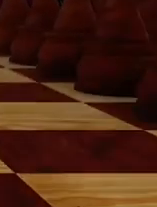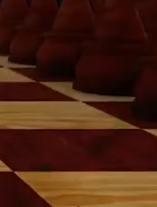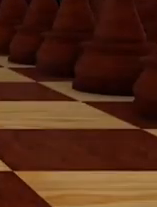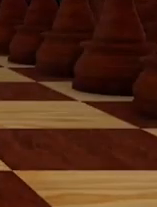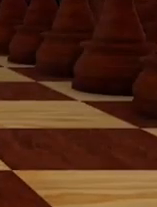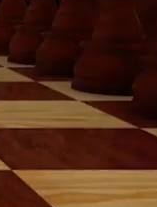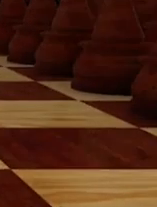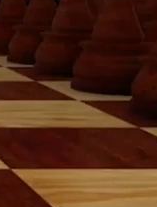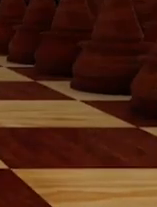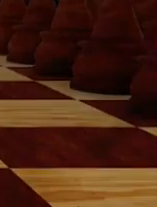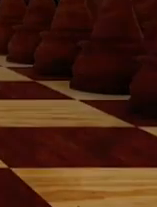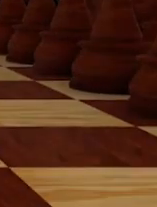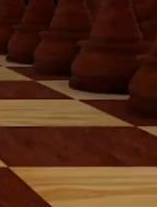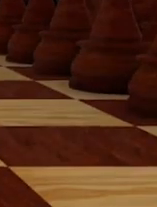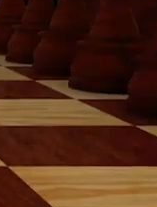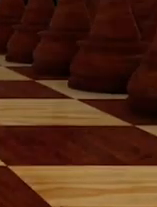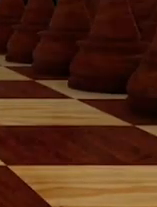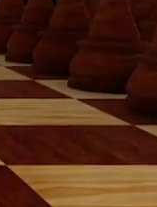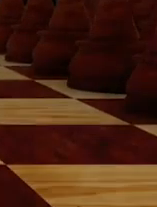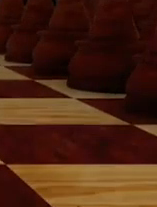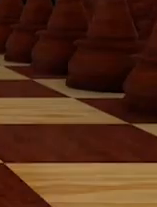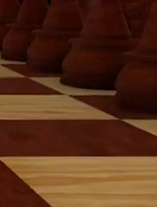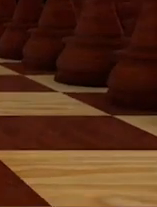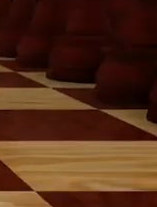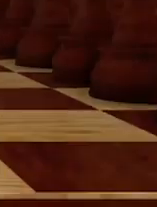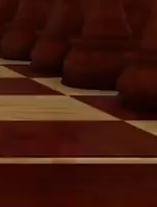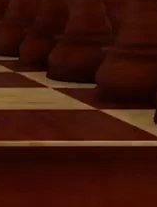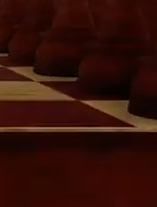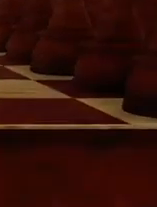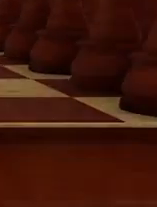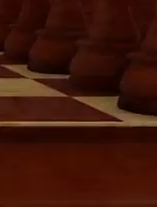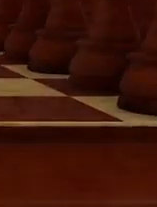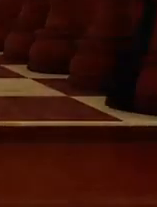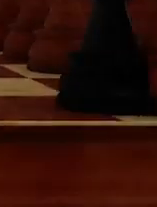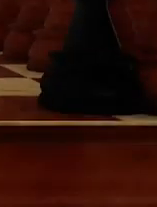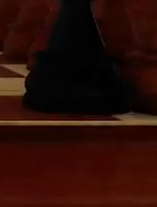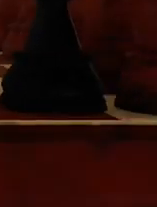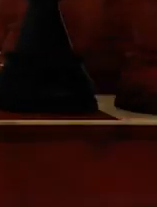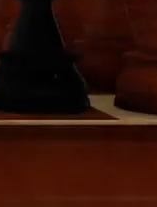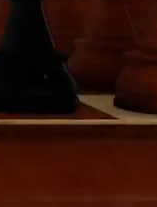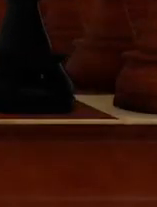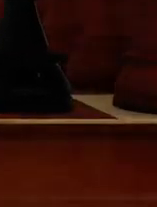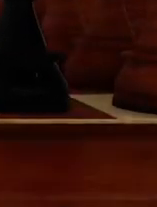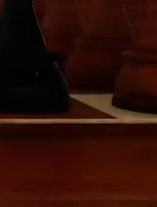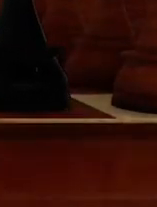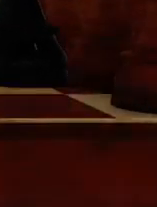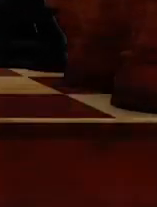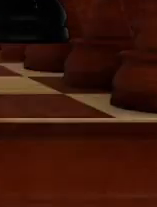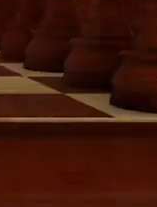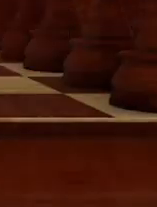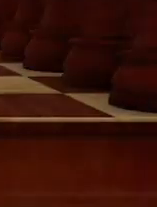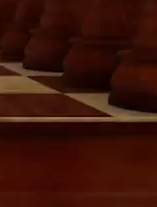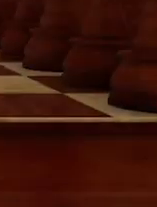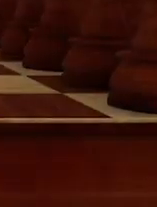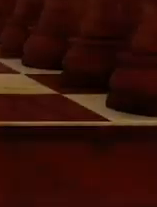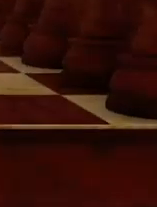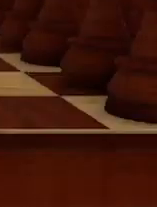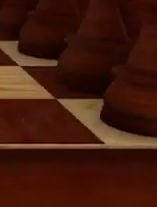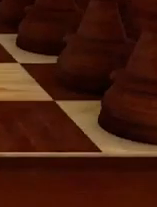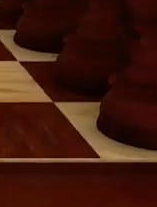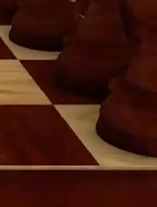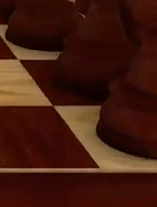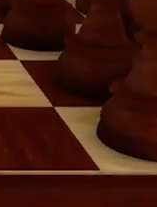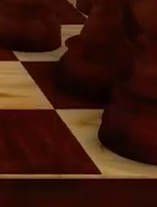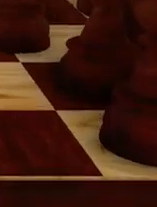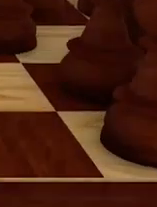A violência e a transfobia não podem fazer parte do jogo. É preciso identificar e combater as práticas